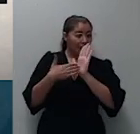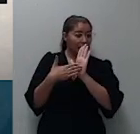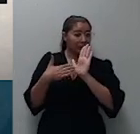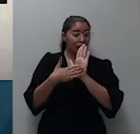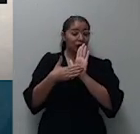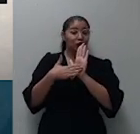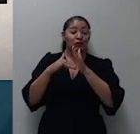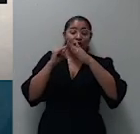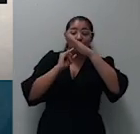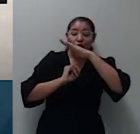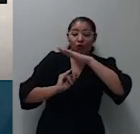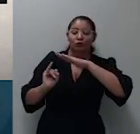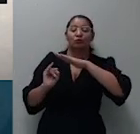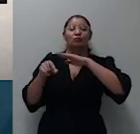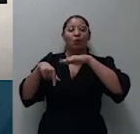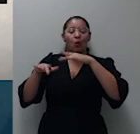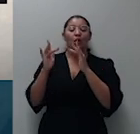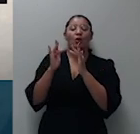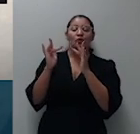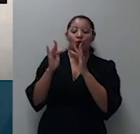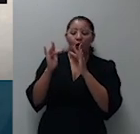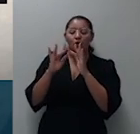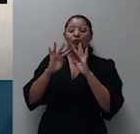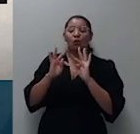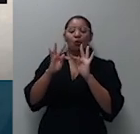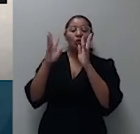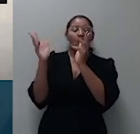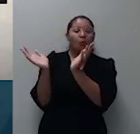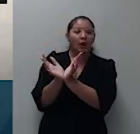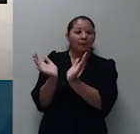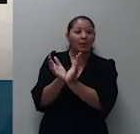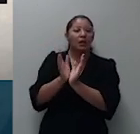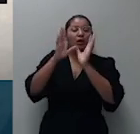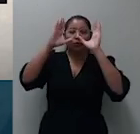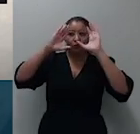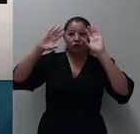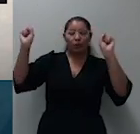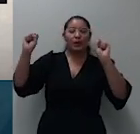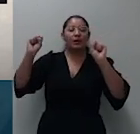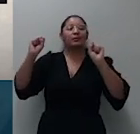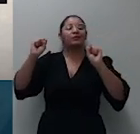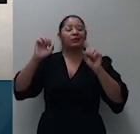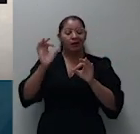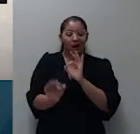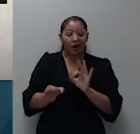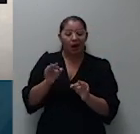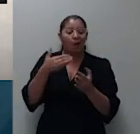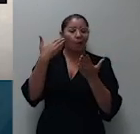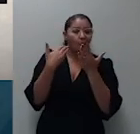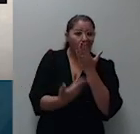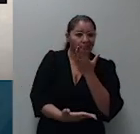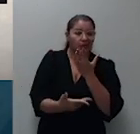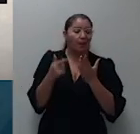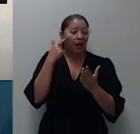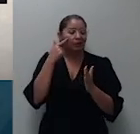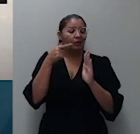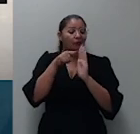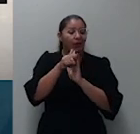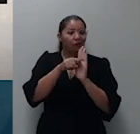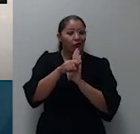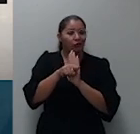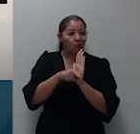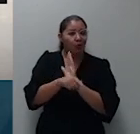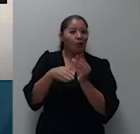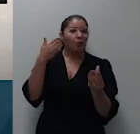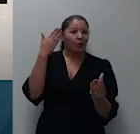acordo coletivo homologado pelo Supremo apto a prejudicar a análise do mérito do presente